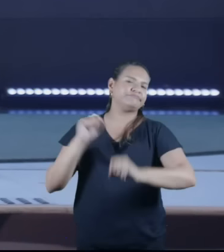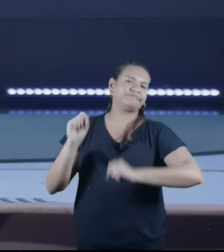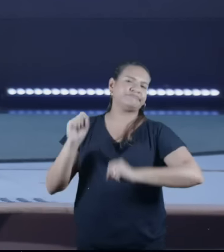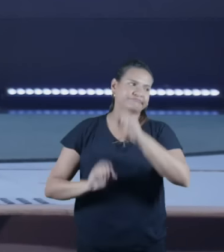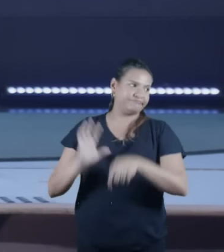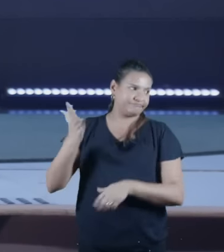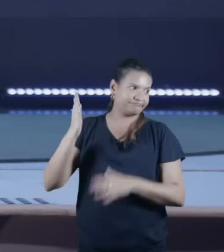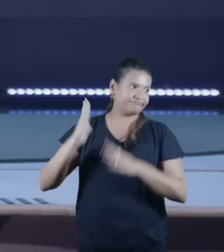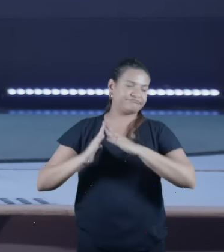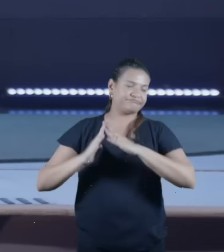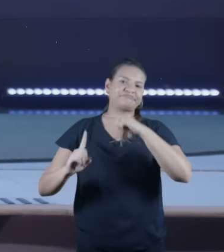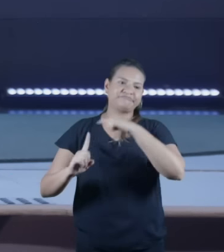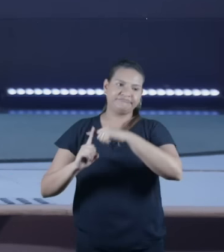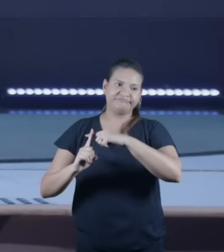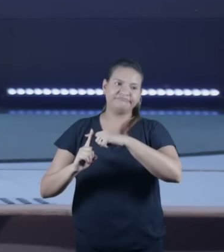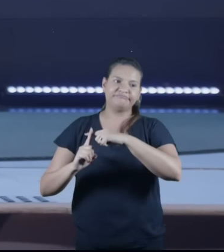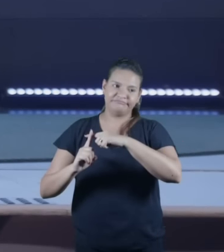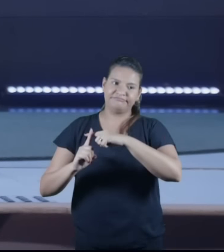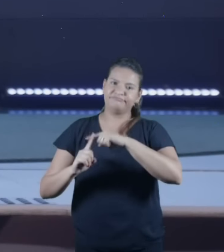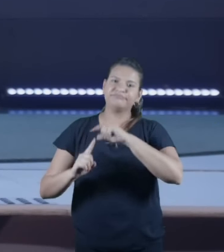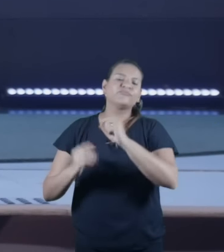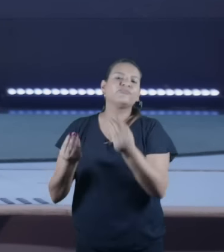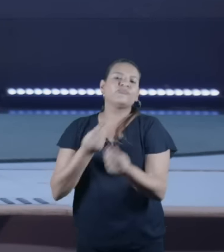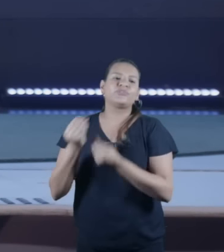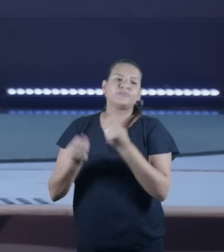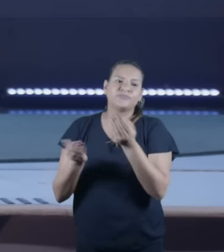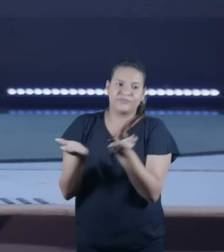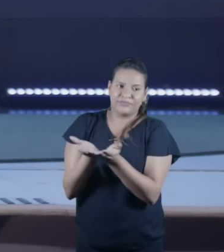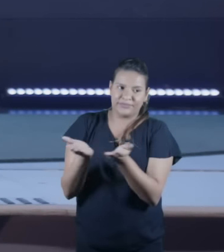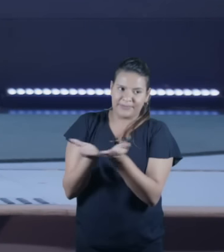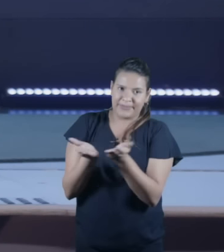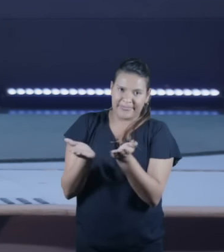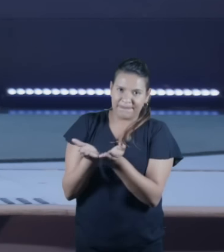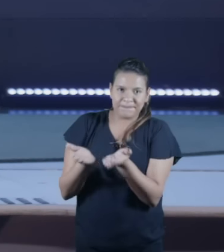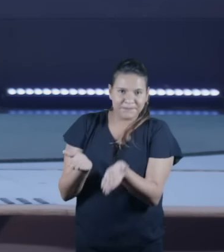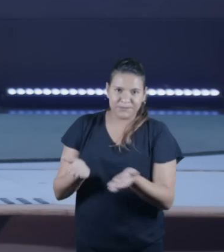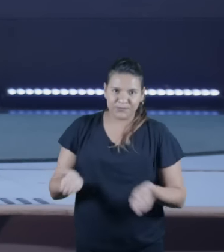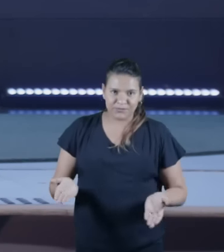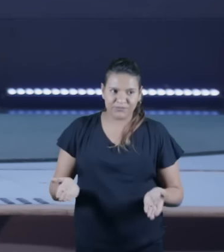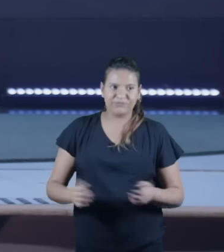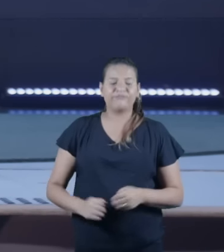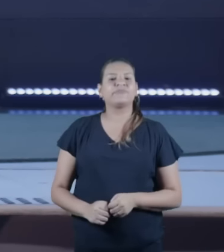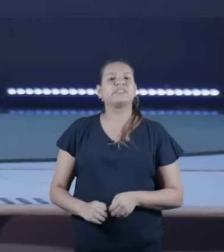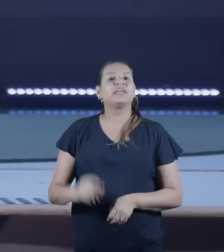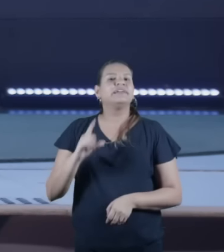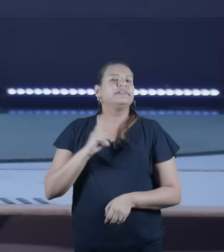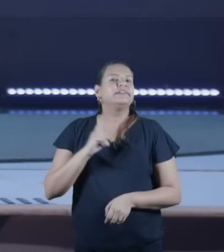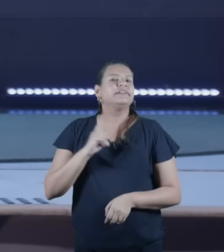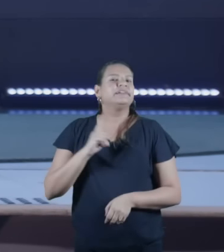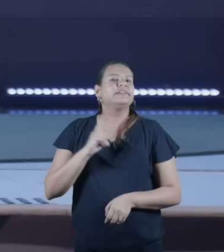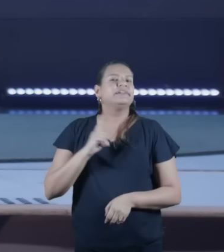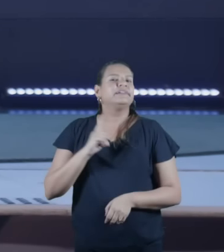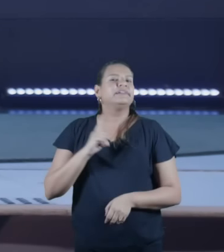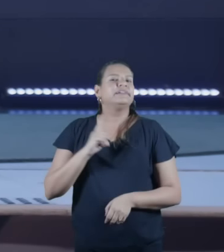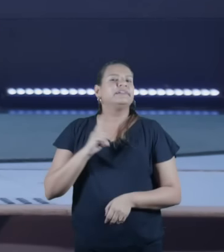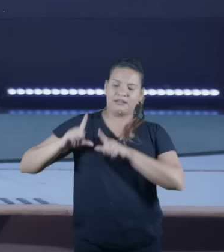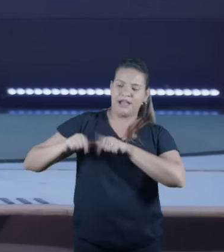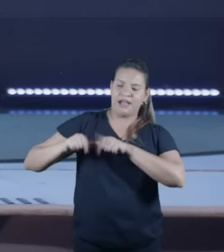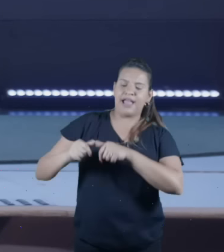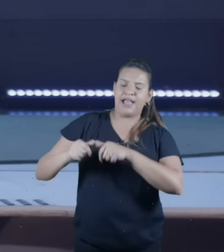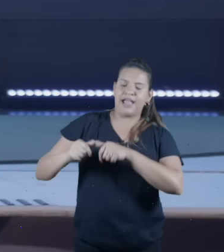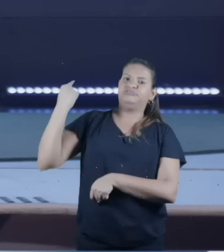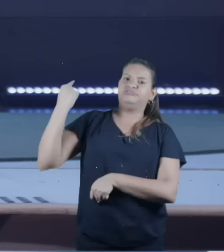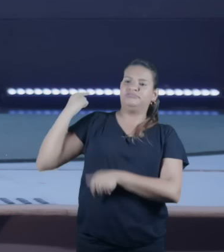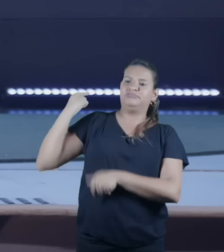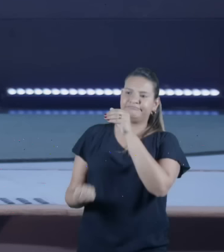fato, a igreja cristã começou com os judeus. Então, entender as raízes judaicas é muito importante para